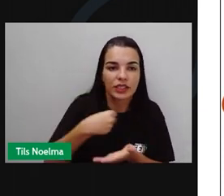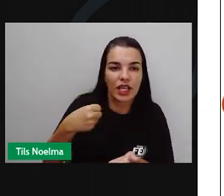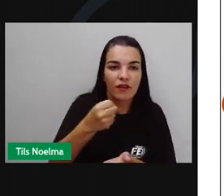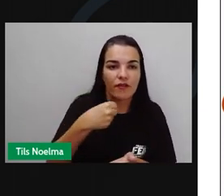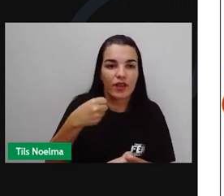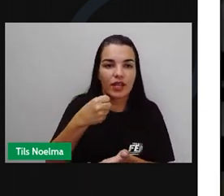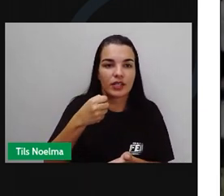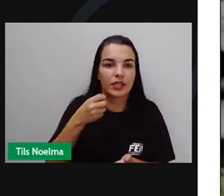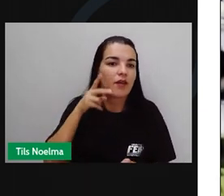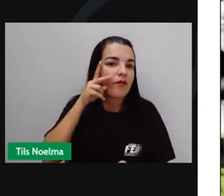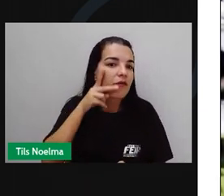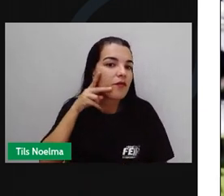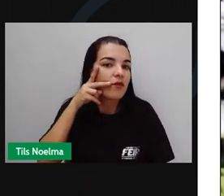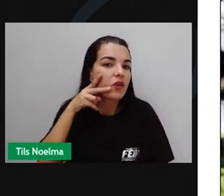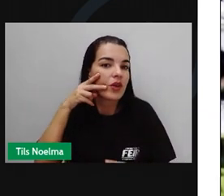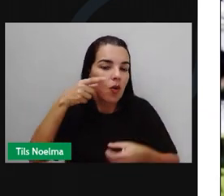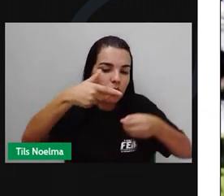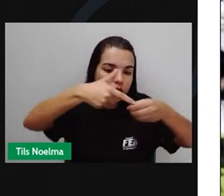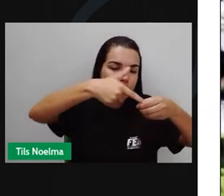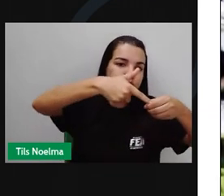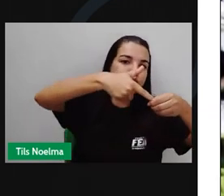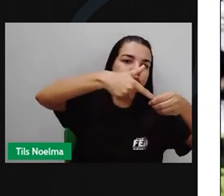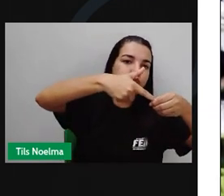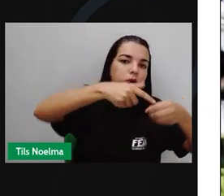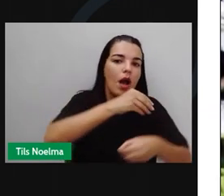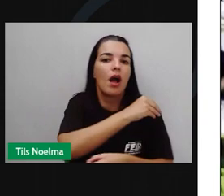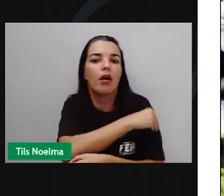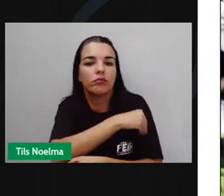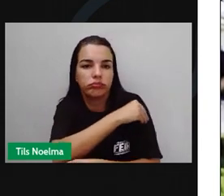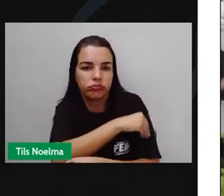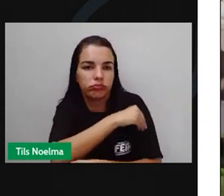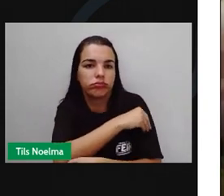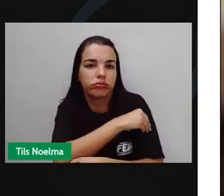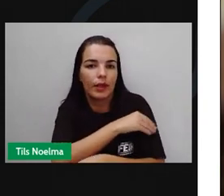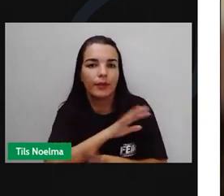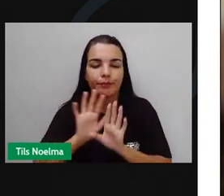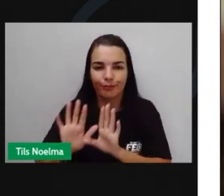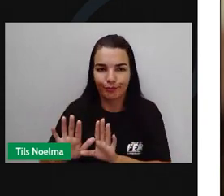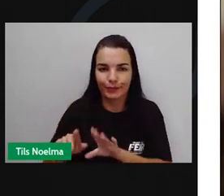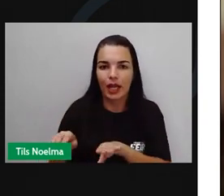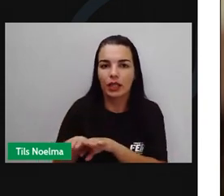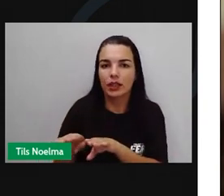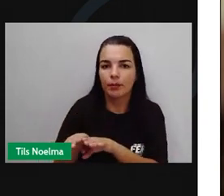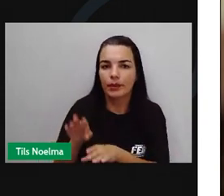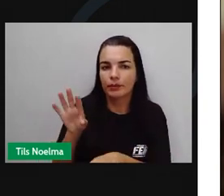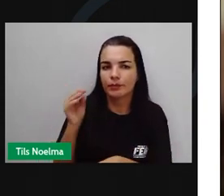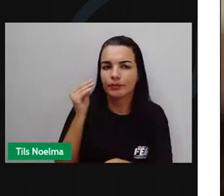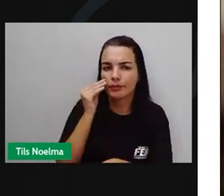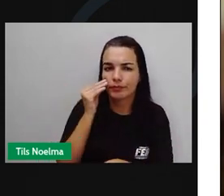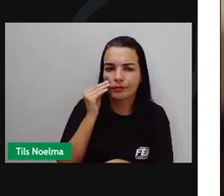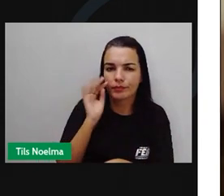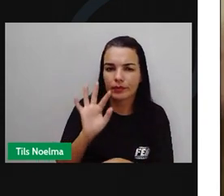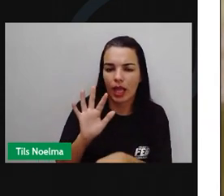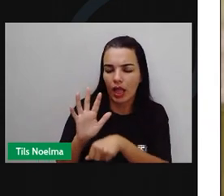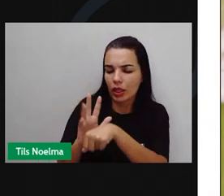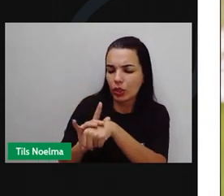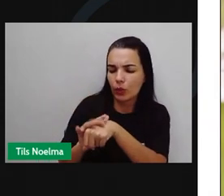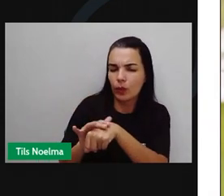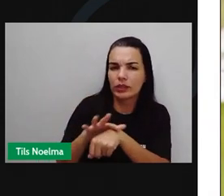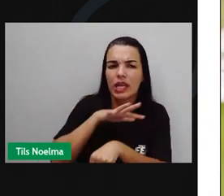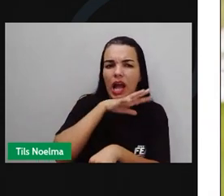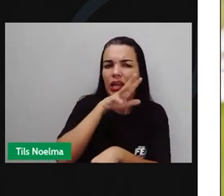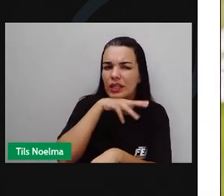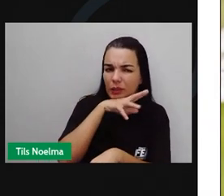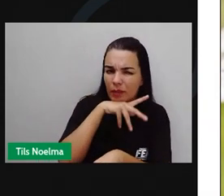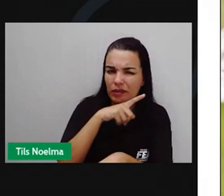etanol. Os fungos também causam doenças em plantas e animais. Observe situações de doenças causadas por